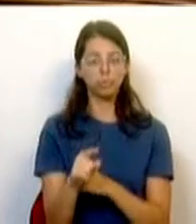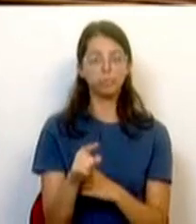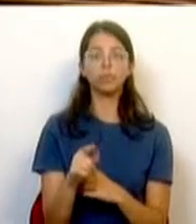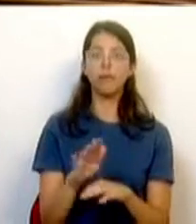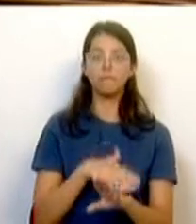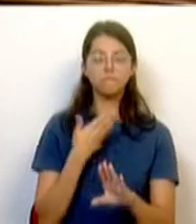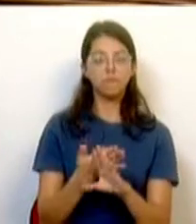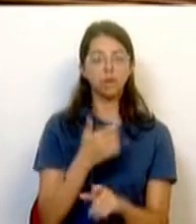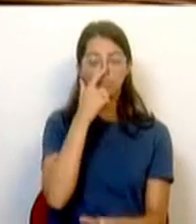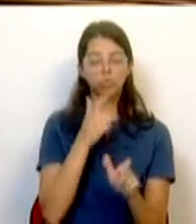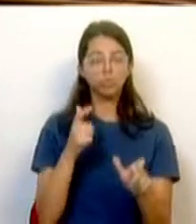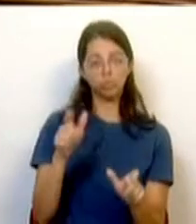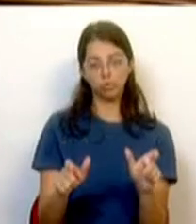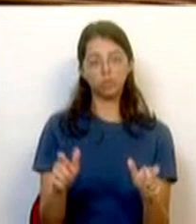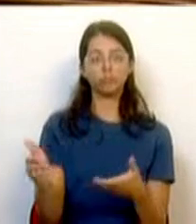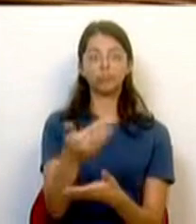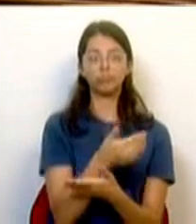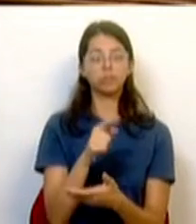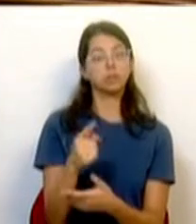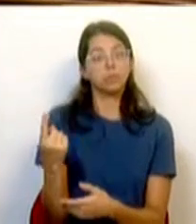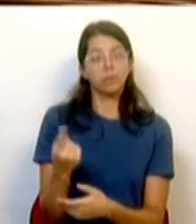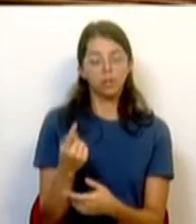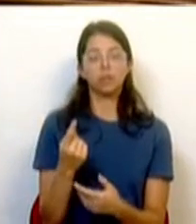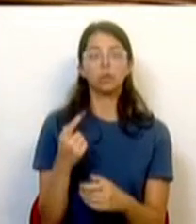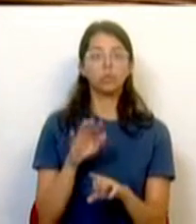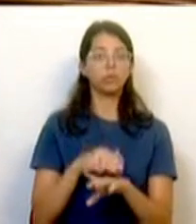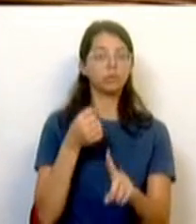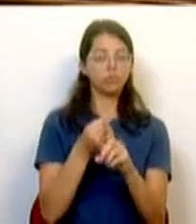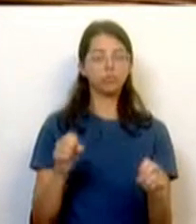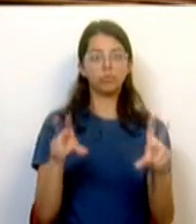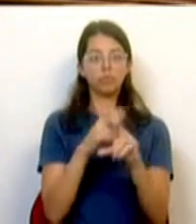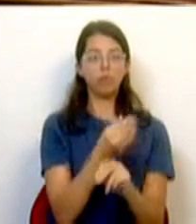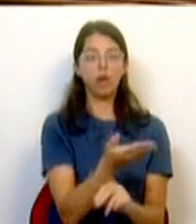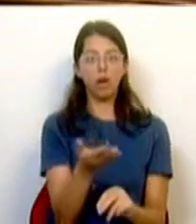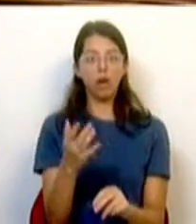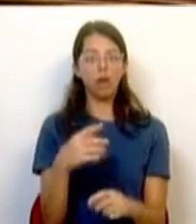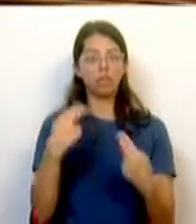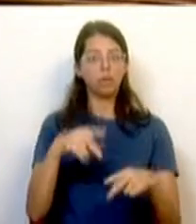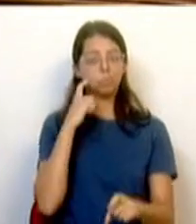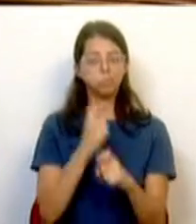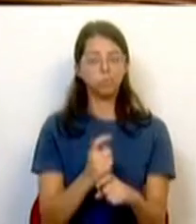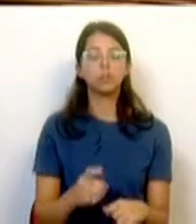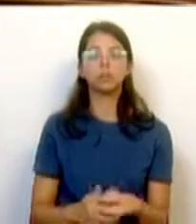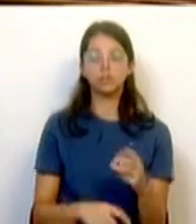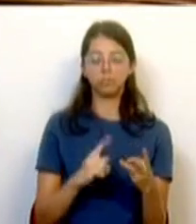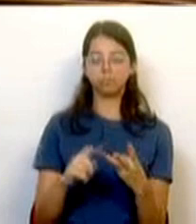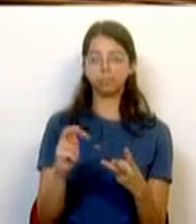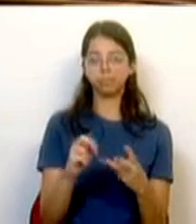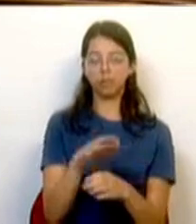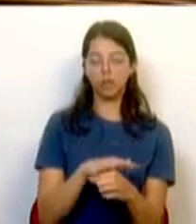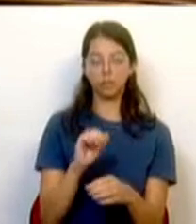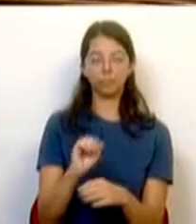É um reforço de meios humanos que se impõe também com os novos desafios que se iniciaram nos controles de fronteiras. Terceiro eixo,